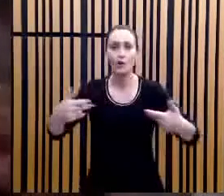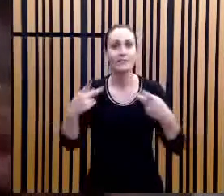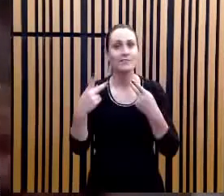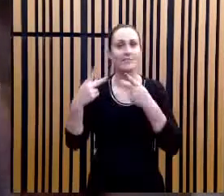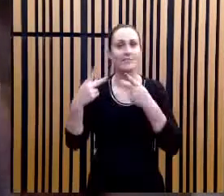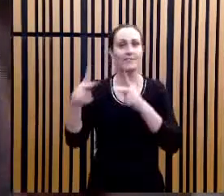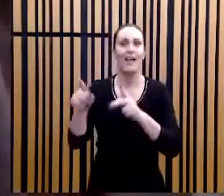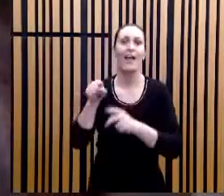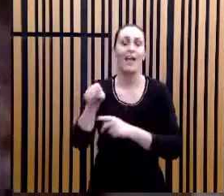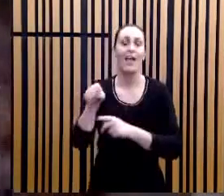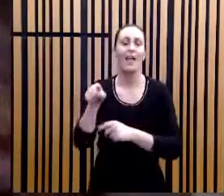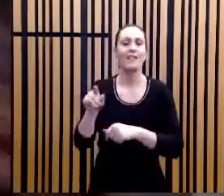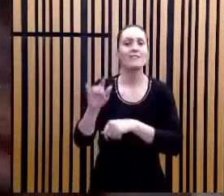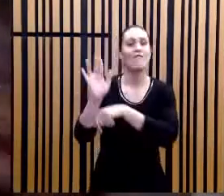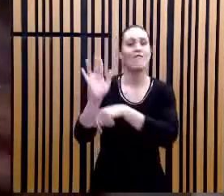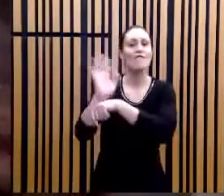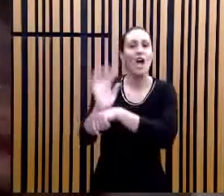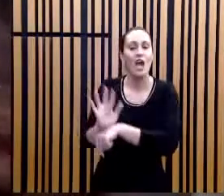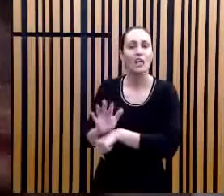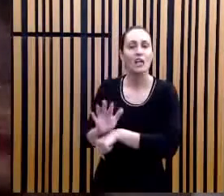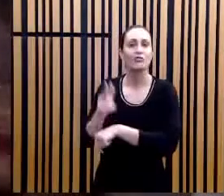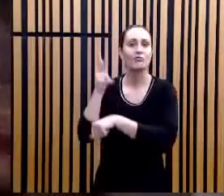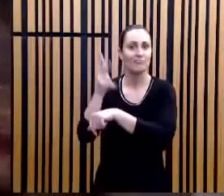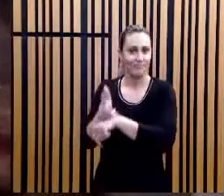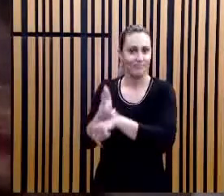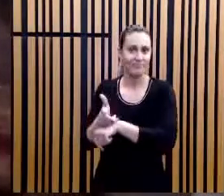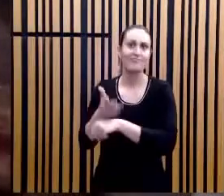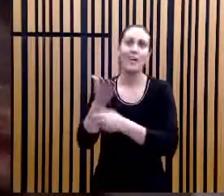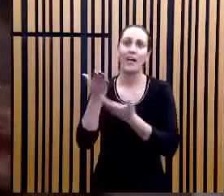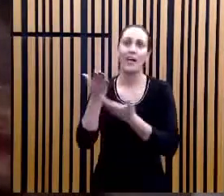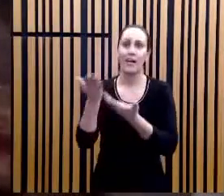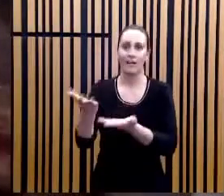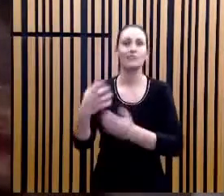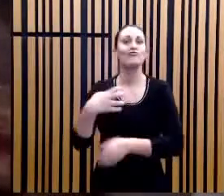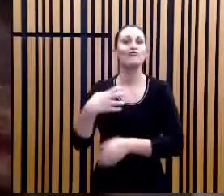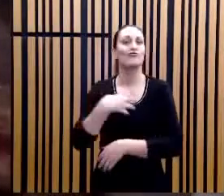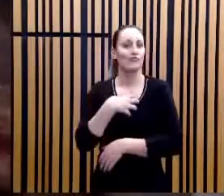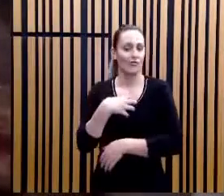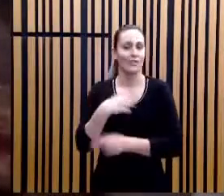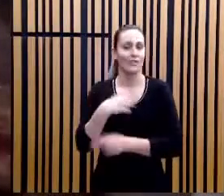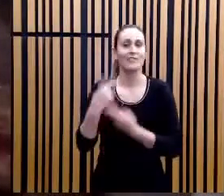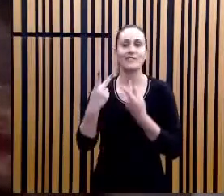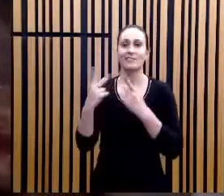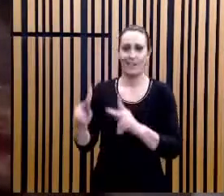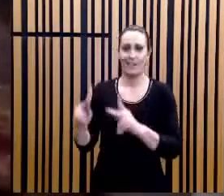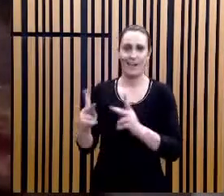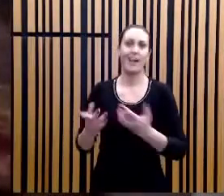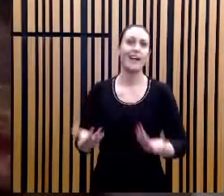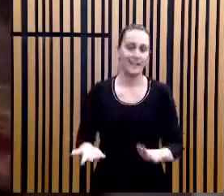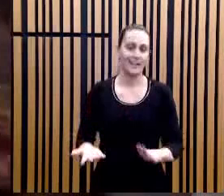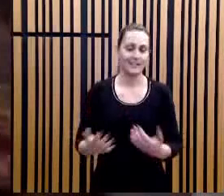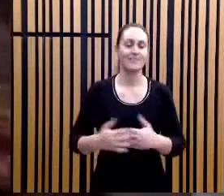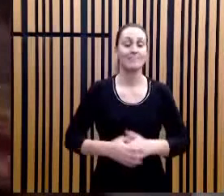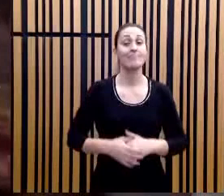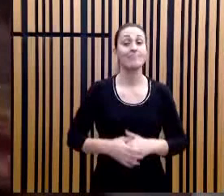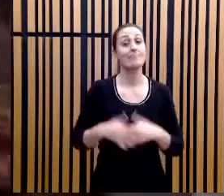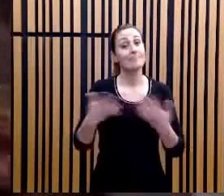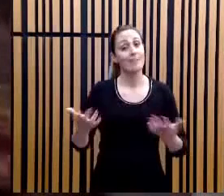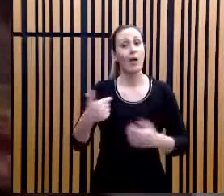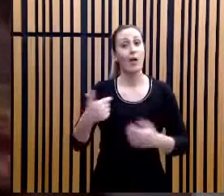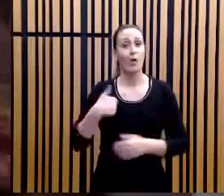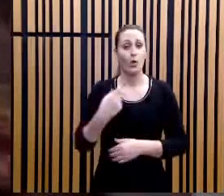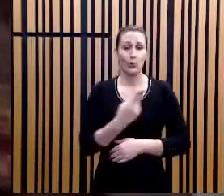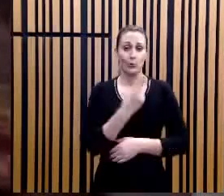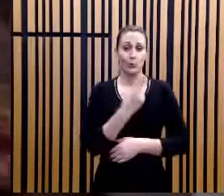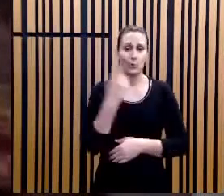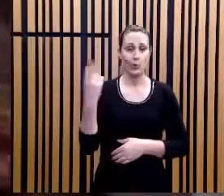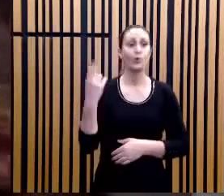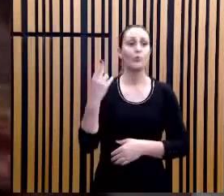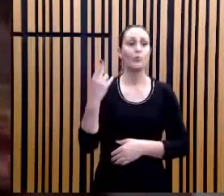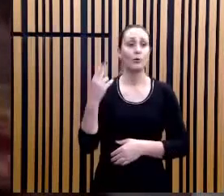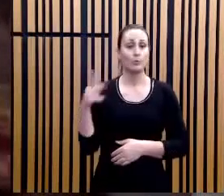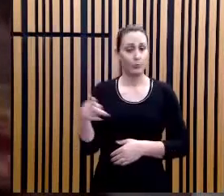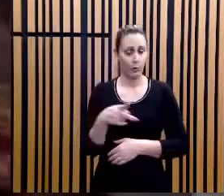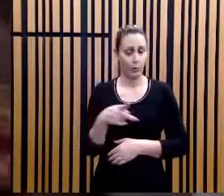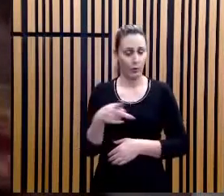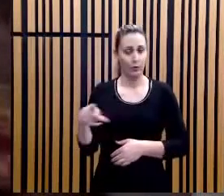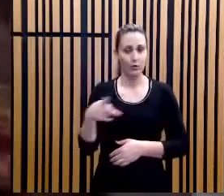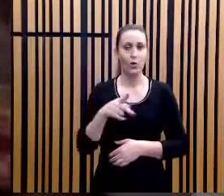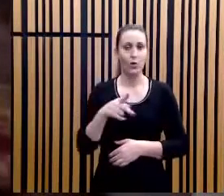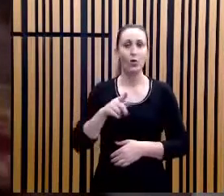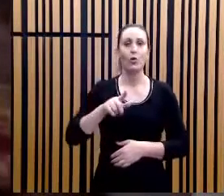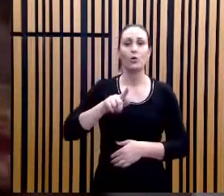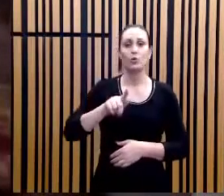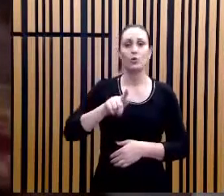vídeozinhos ali da Unicinos, do Unicinos Conecta. Mas, enfim, gente, eu sou o professor Gustavo Reis, sou